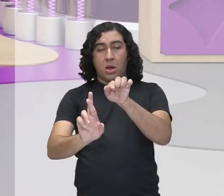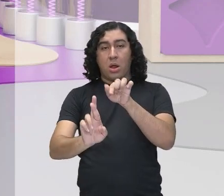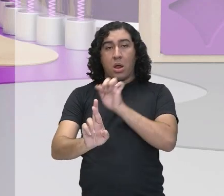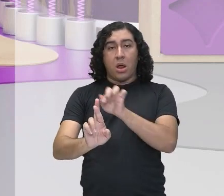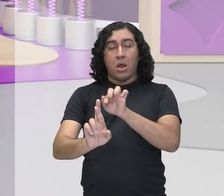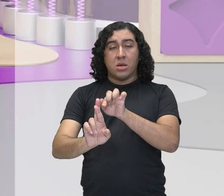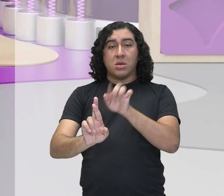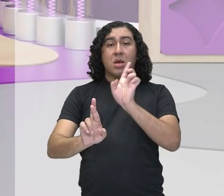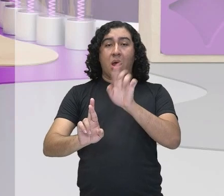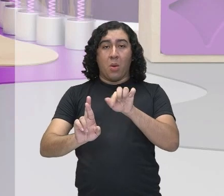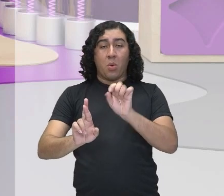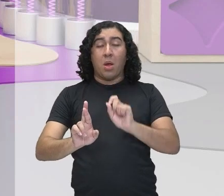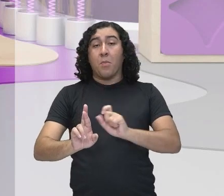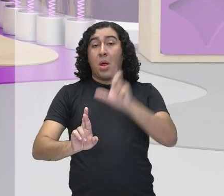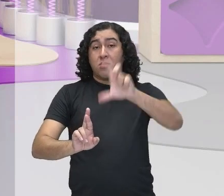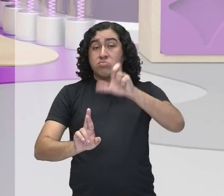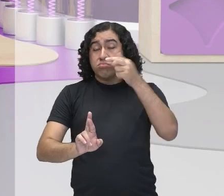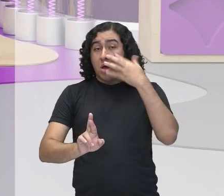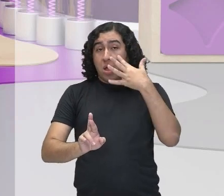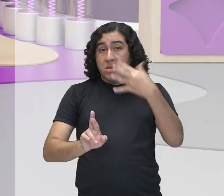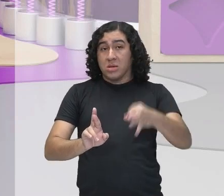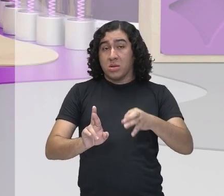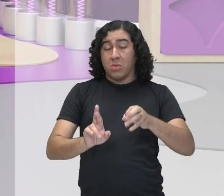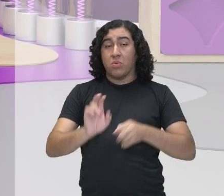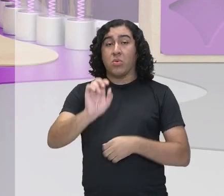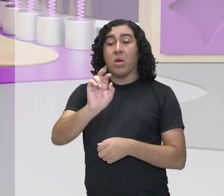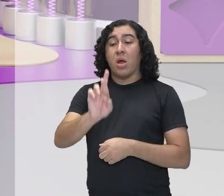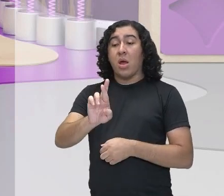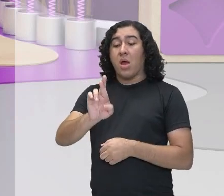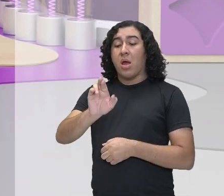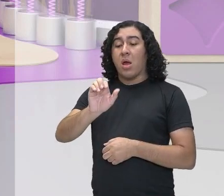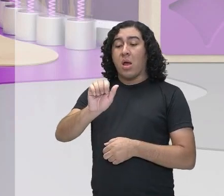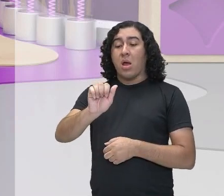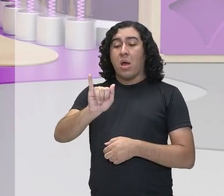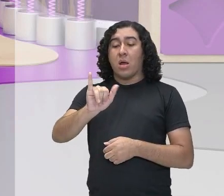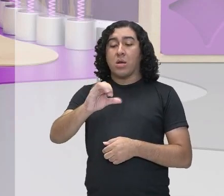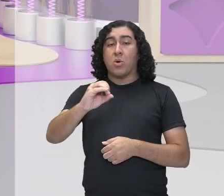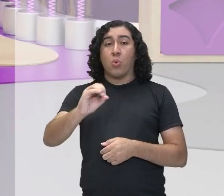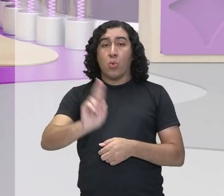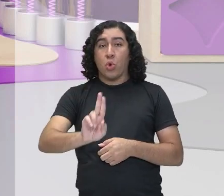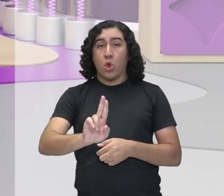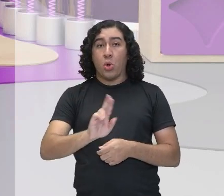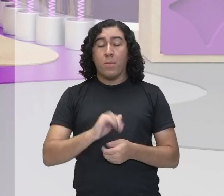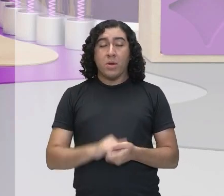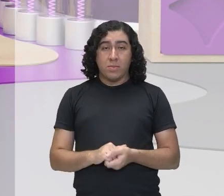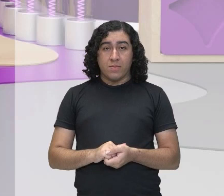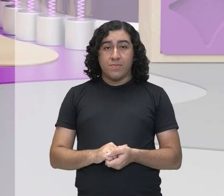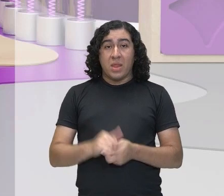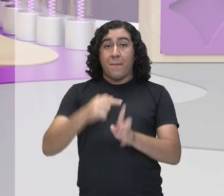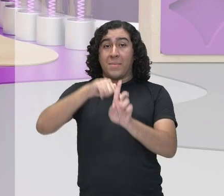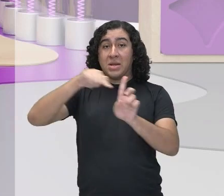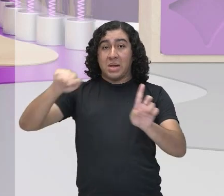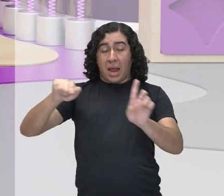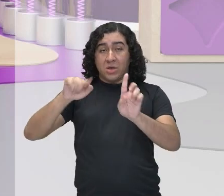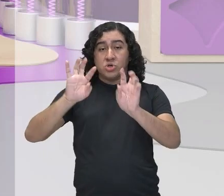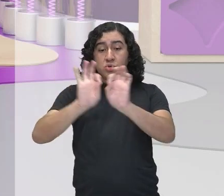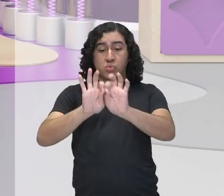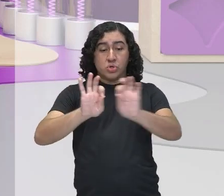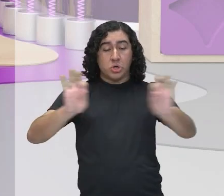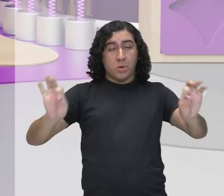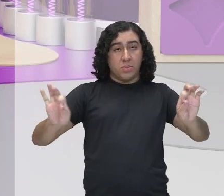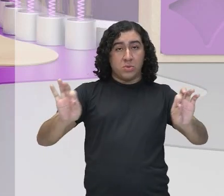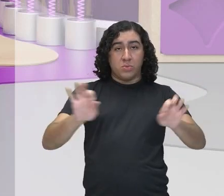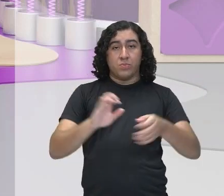tá? Pra chamar bastante atenção, pro raio, né? Então, o raio, ele é a metade do diâmetro.